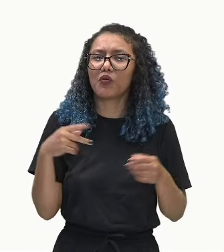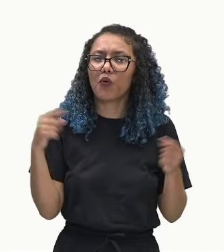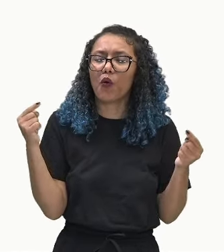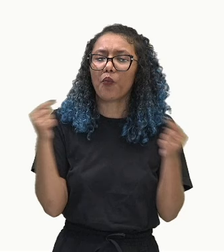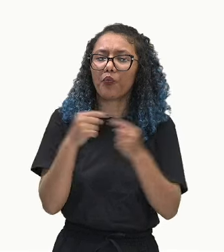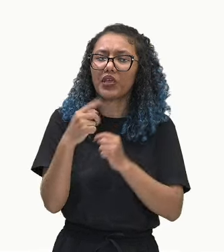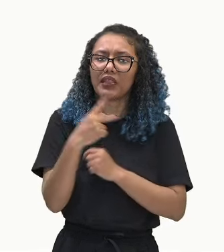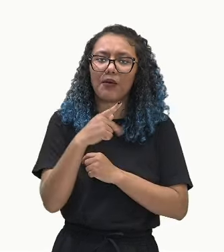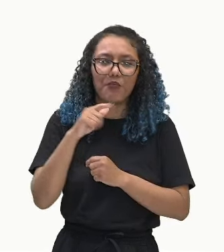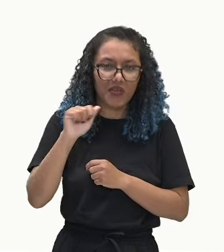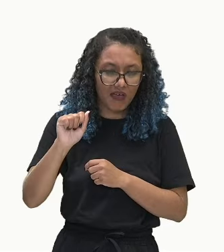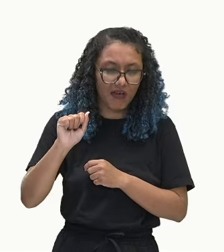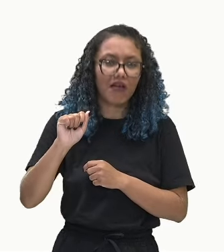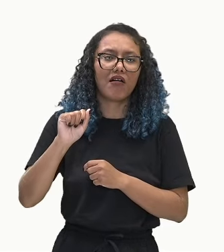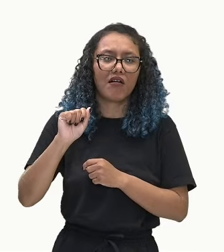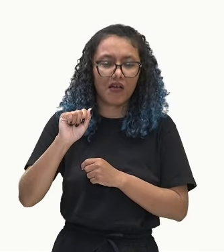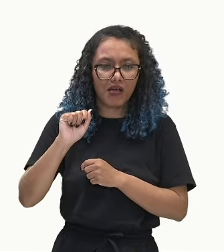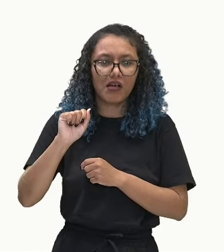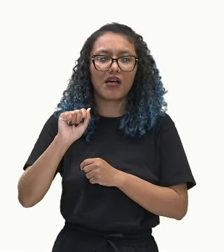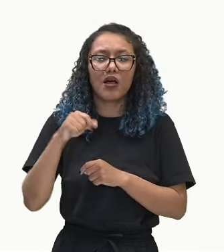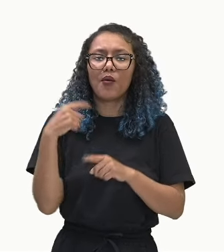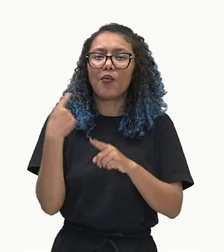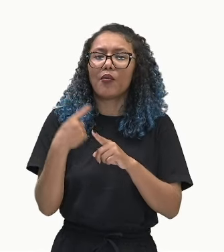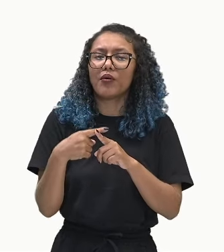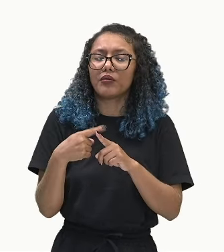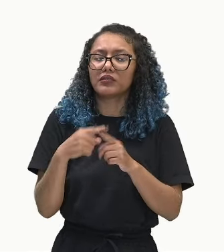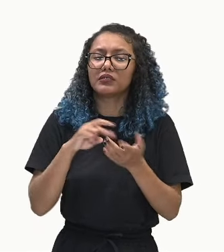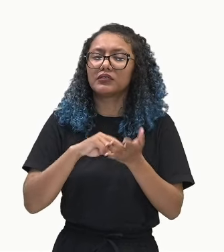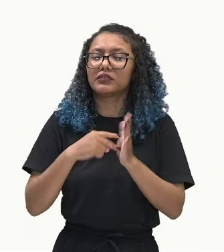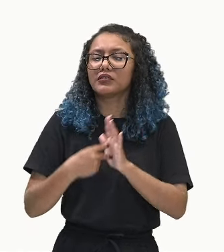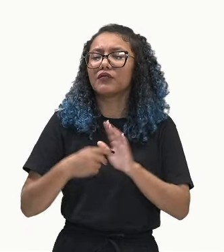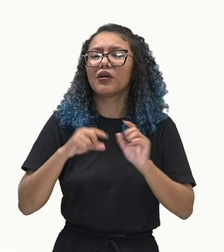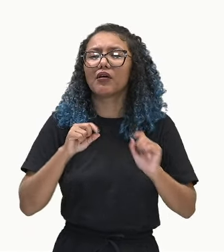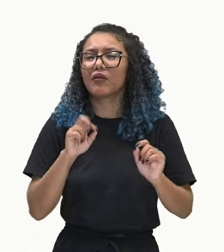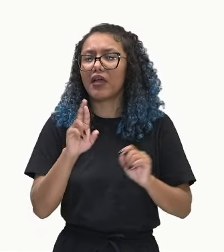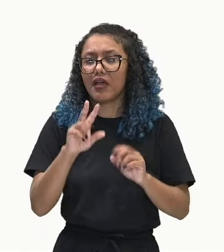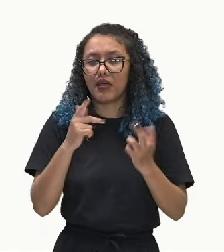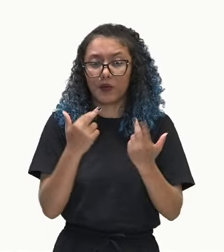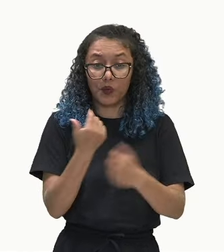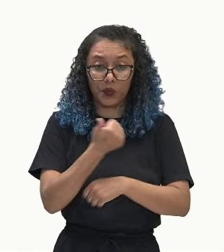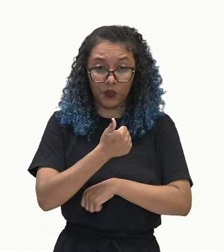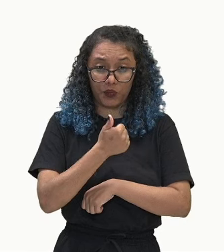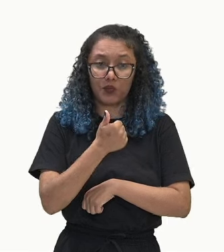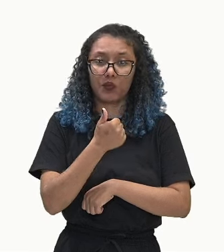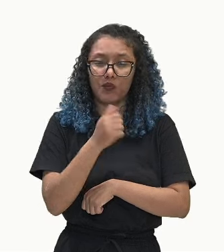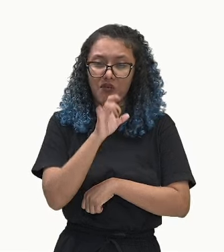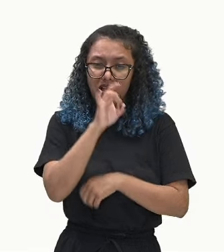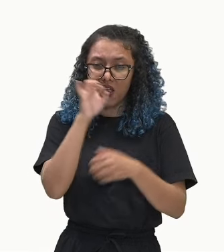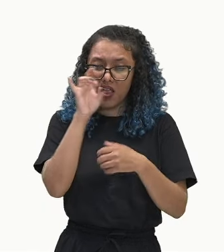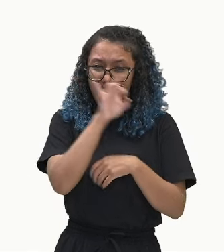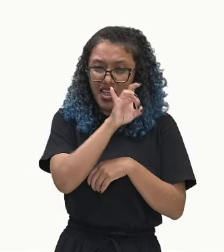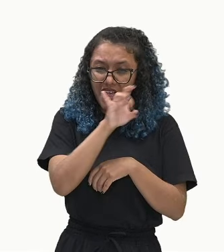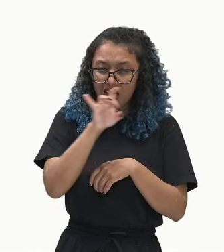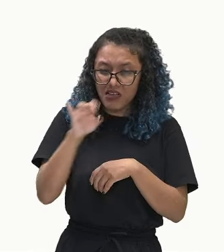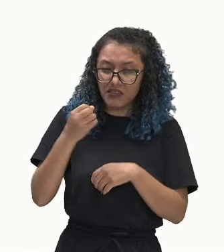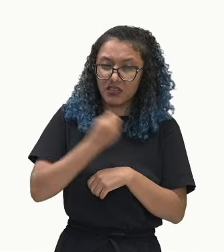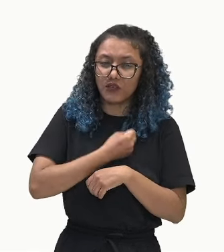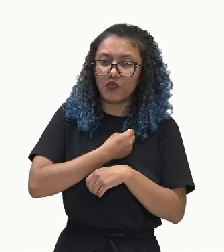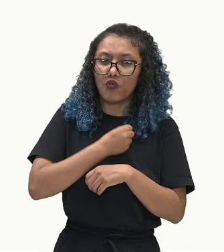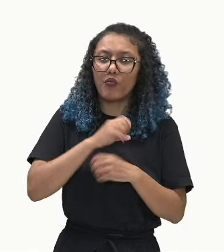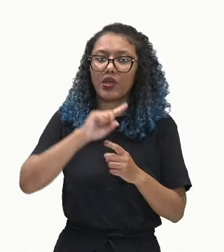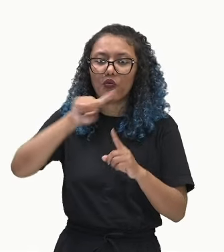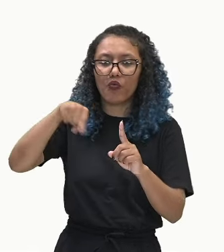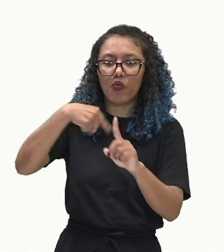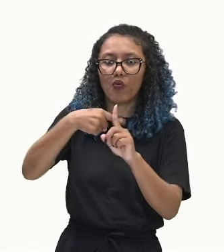aritmética, onde a razão é igual a 1. A cada um dos termos, a gente está somando uma